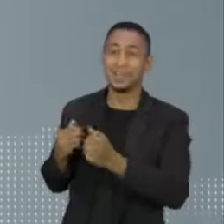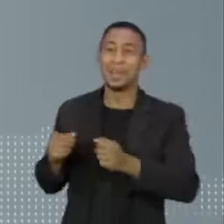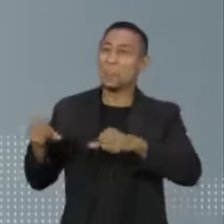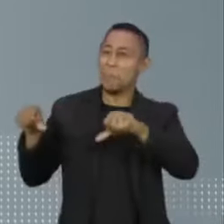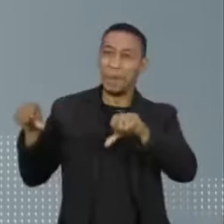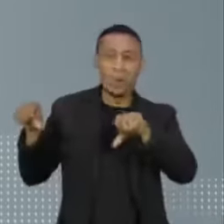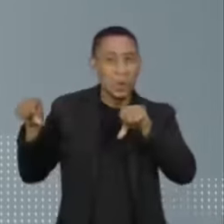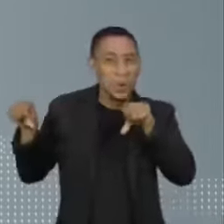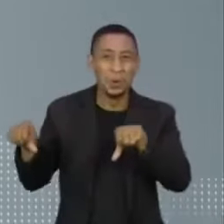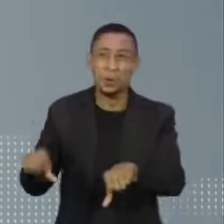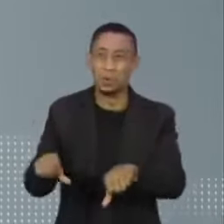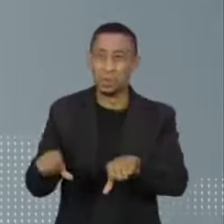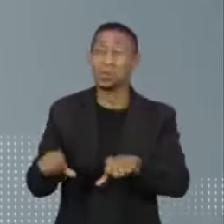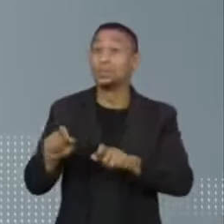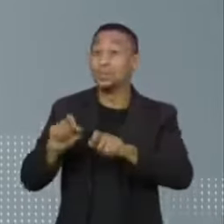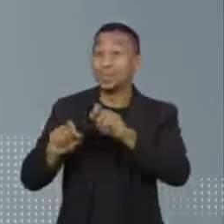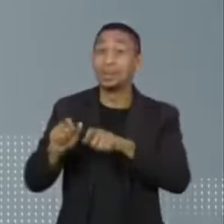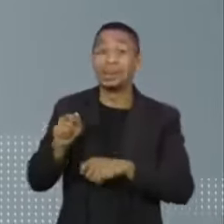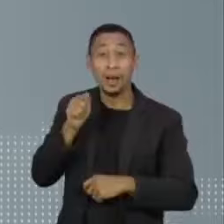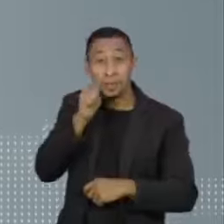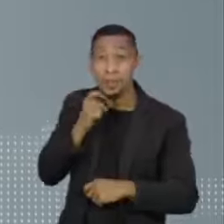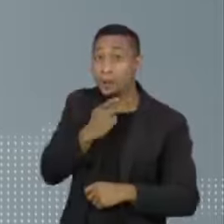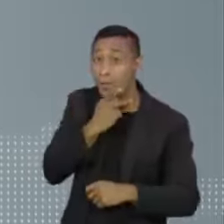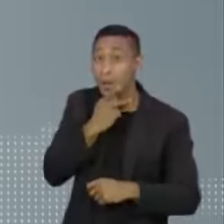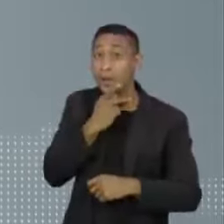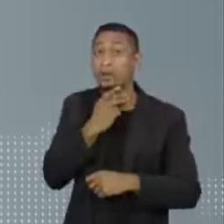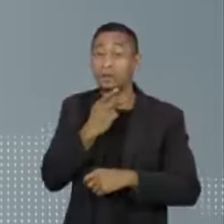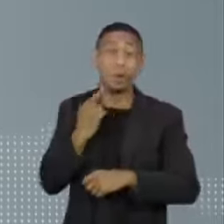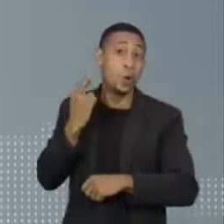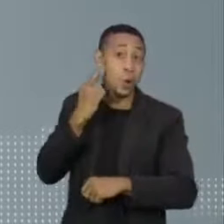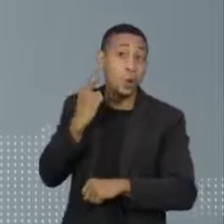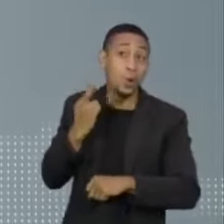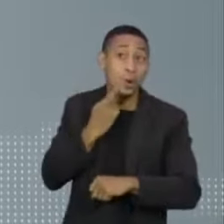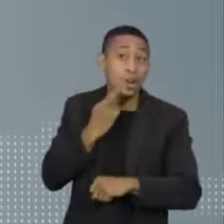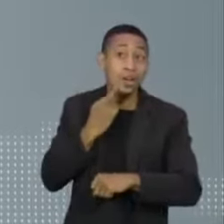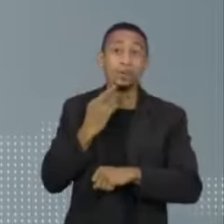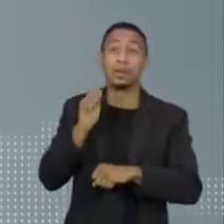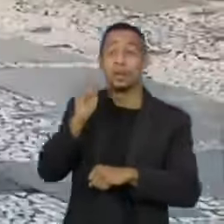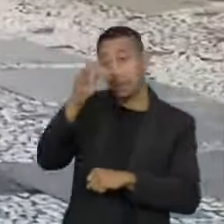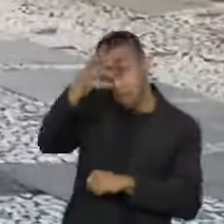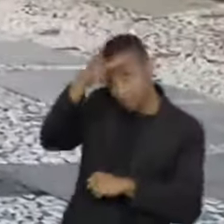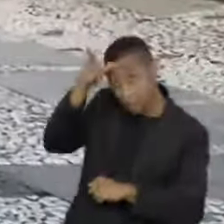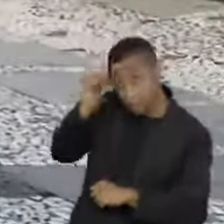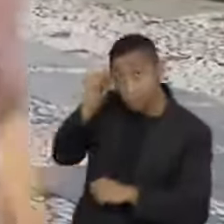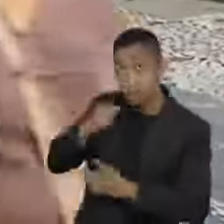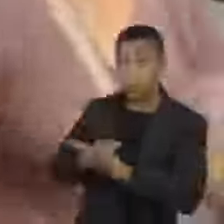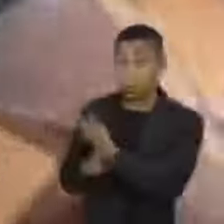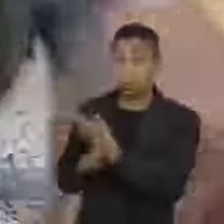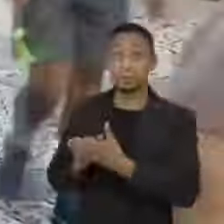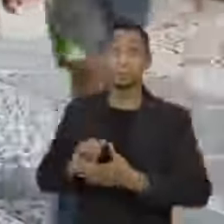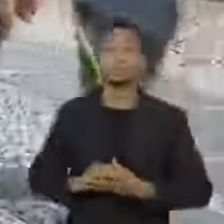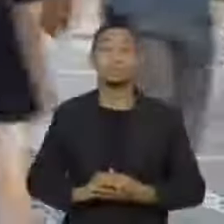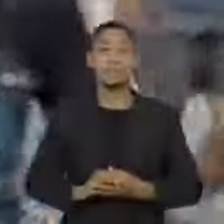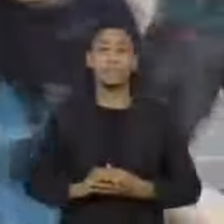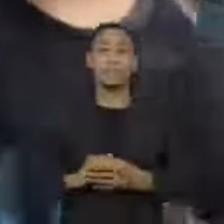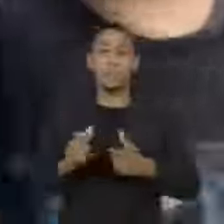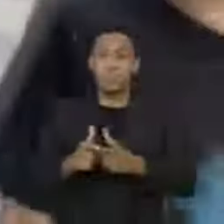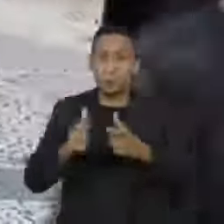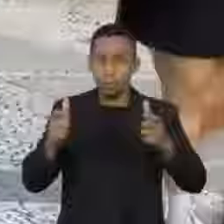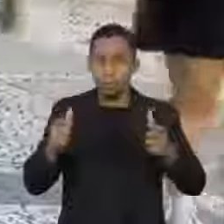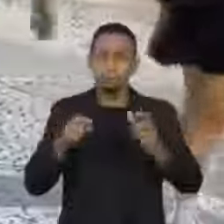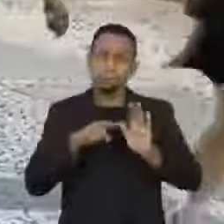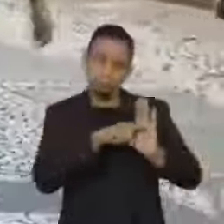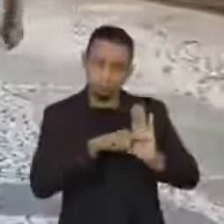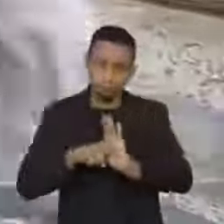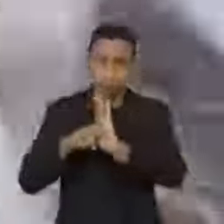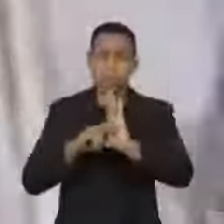piores situações são a do Amapá, Roraima e do Amazonas. De acordo com os dados do IBGE,